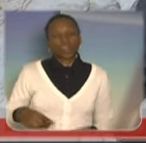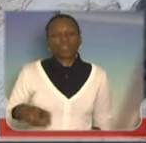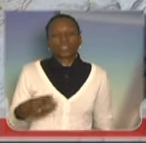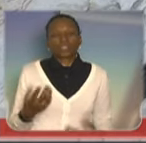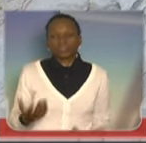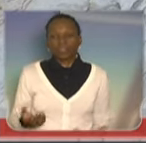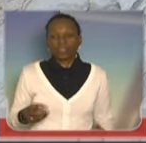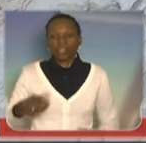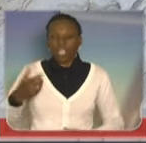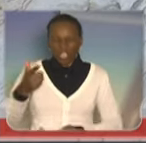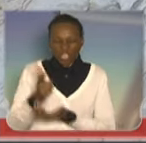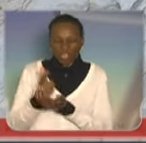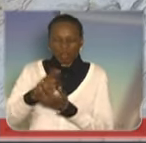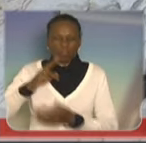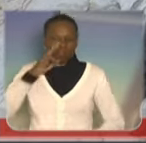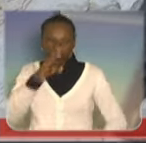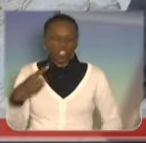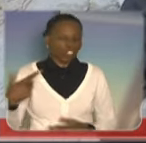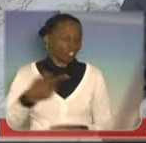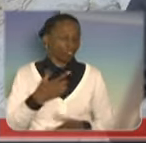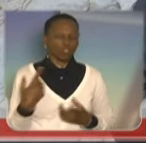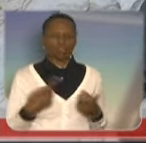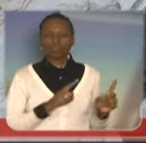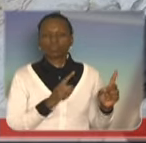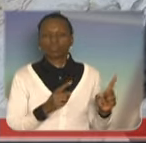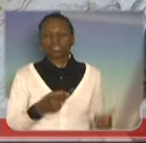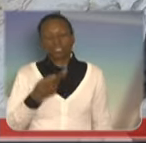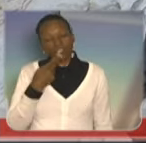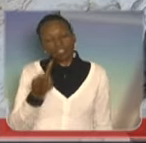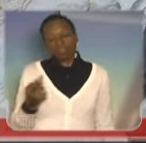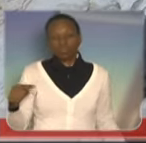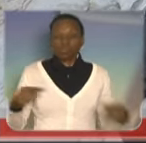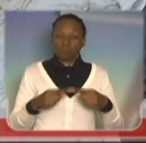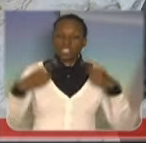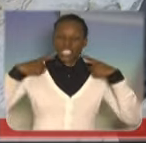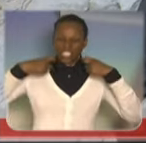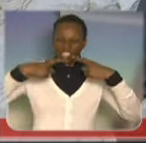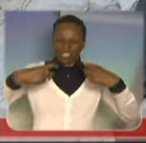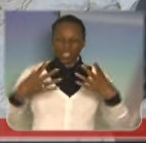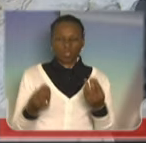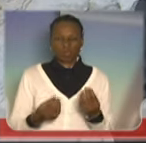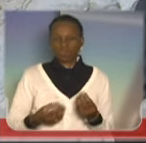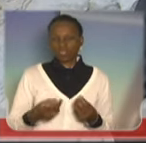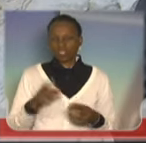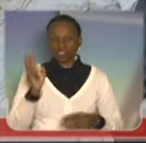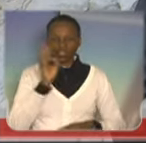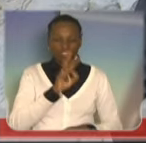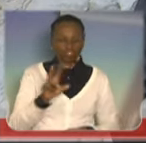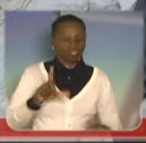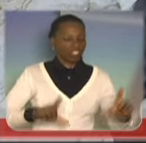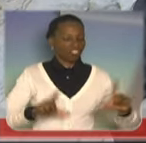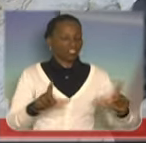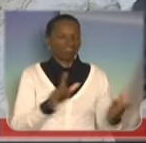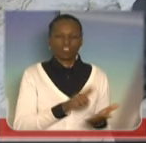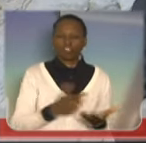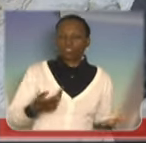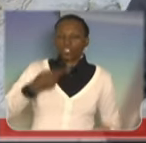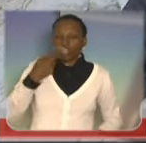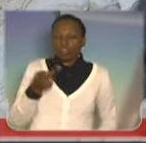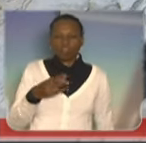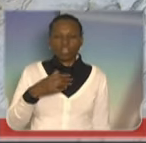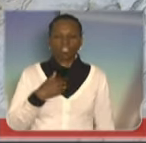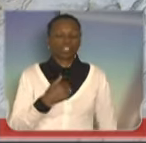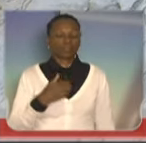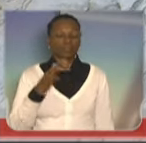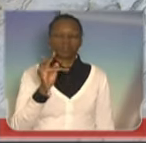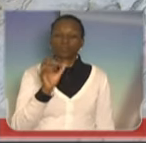Eu trago essas notícias porque quando a gente fala que nós estamos em guerra, a gente ouve a imprensa muitas vezes até me ridicularizar, dizer que eu sou fascista, que eu